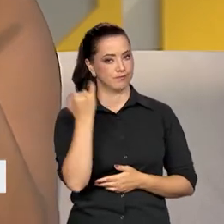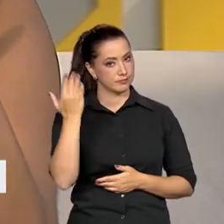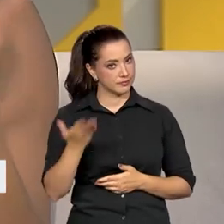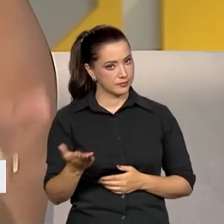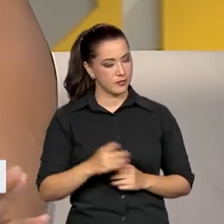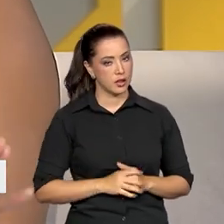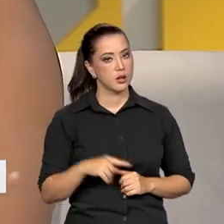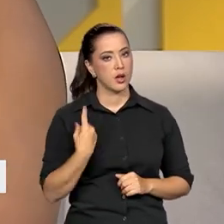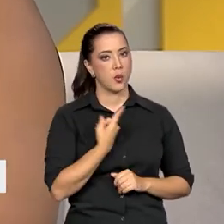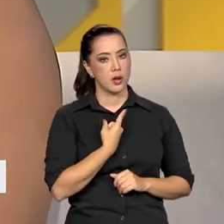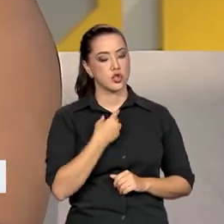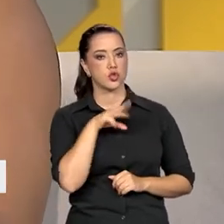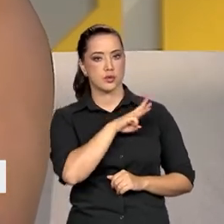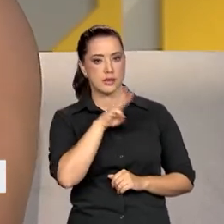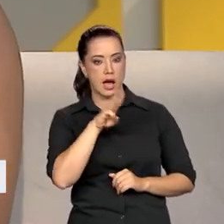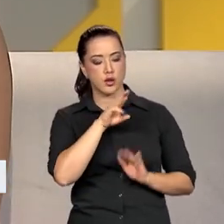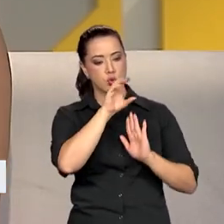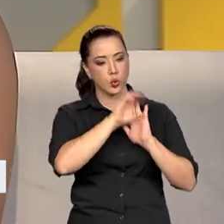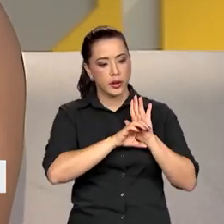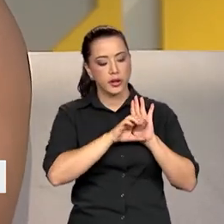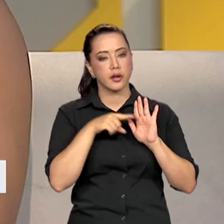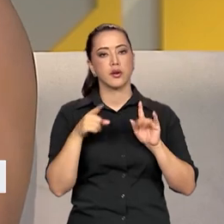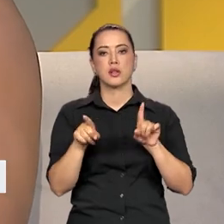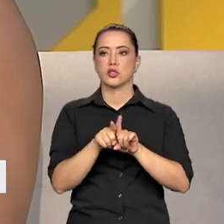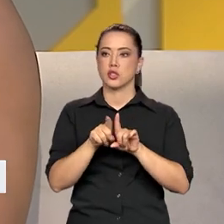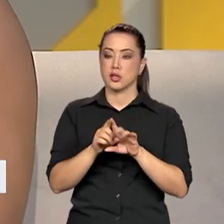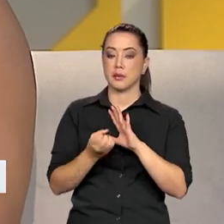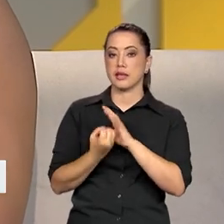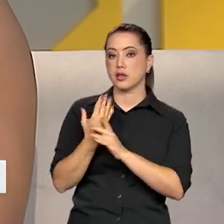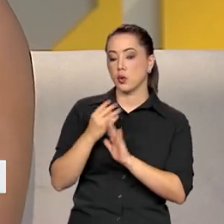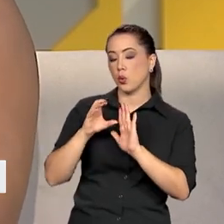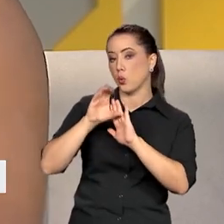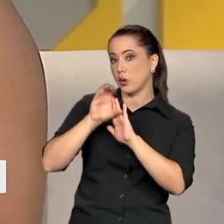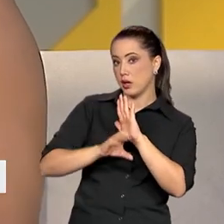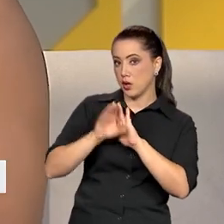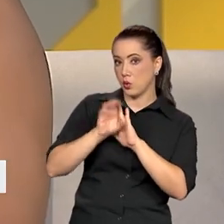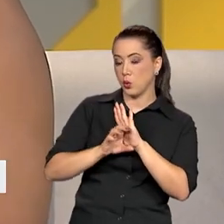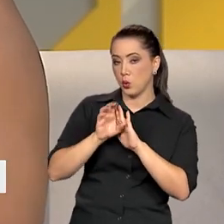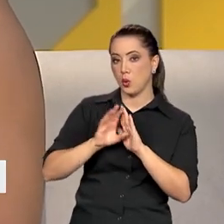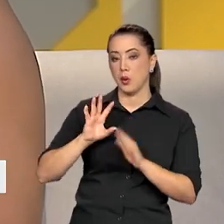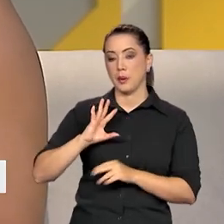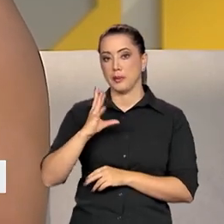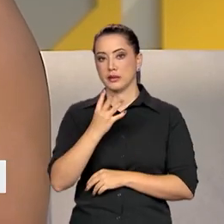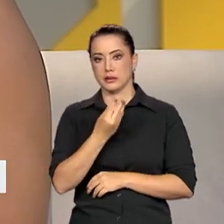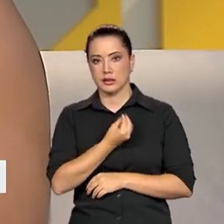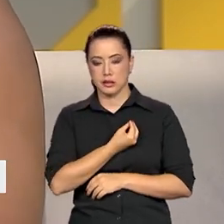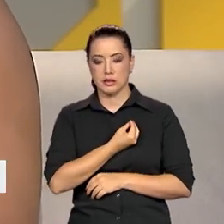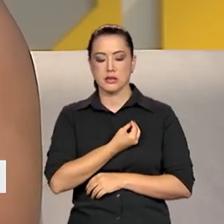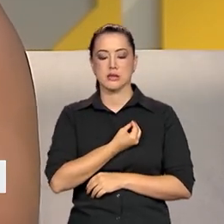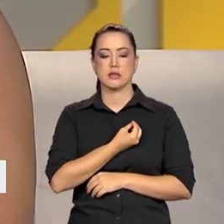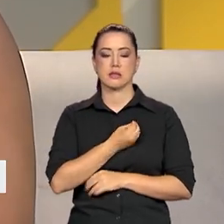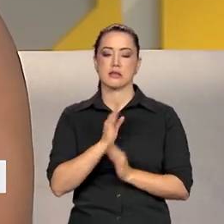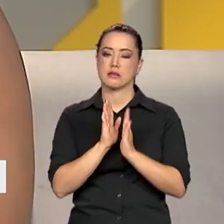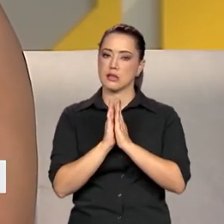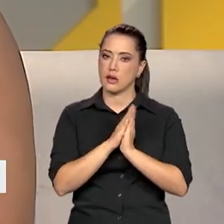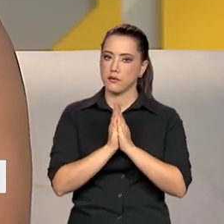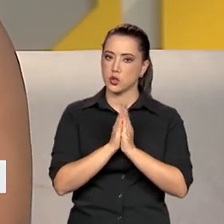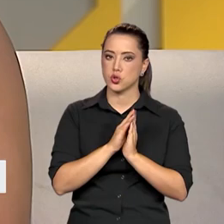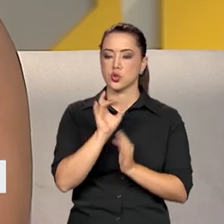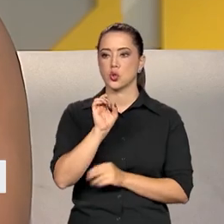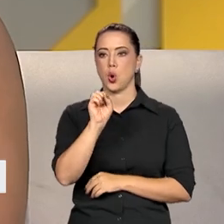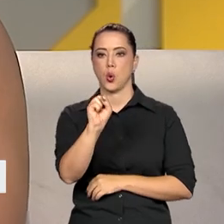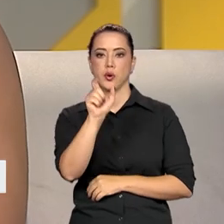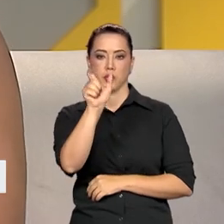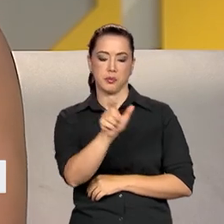dados e essas pessoas responderam, nós também criamos para agora, para trans e travestis, porque tinham poucos. Tinham, se eu não me engano, oito pessoas apenas